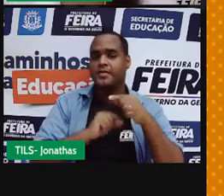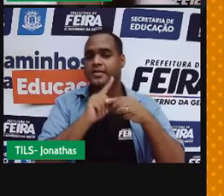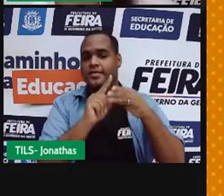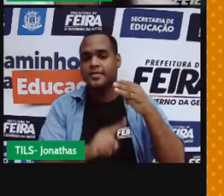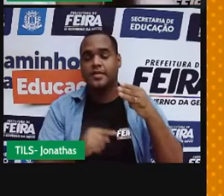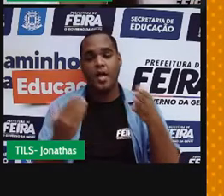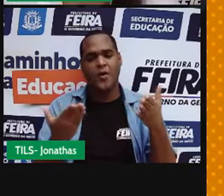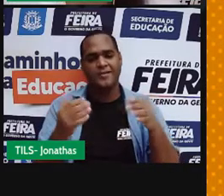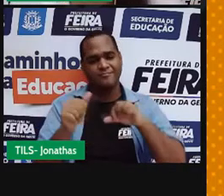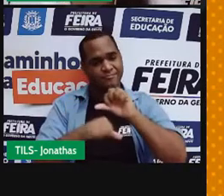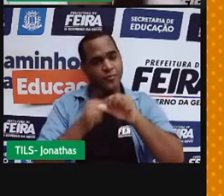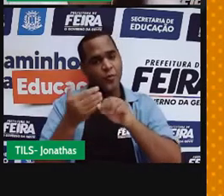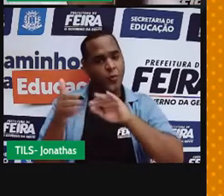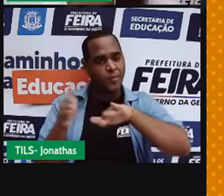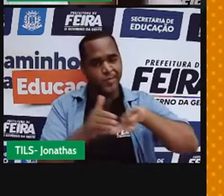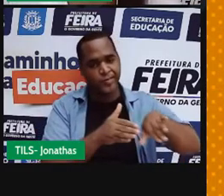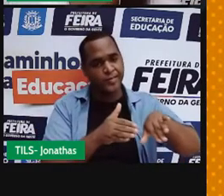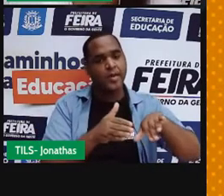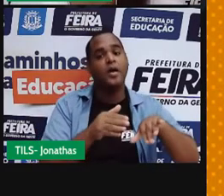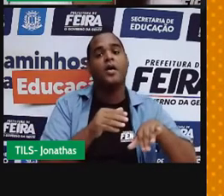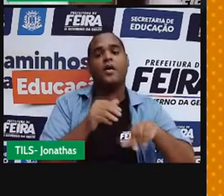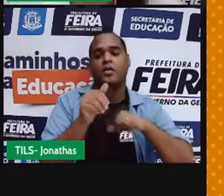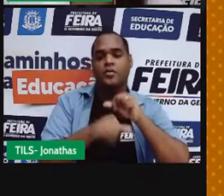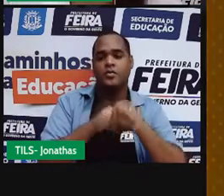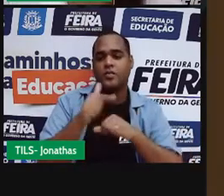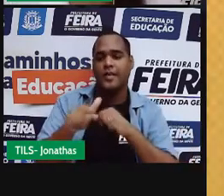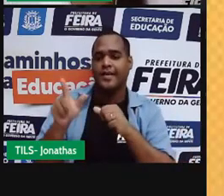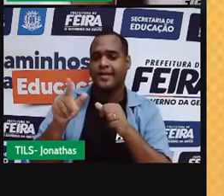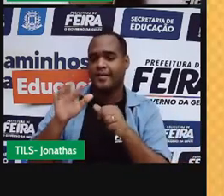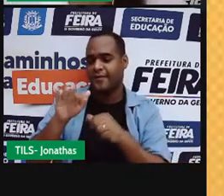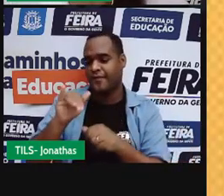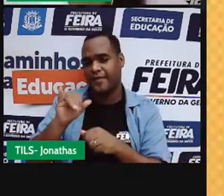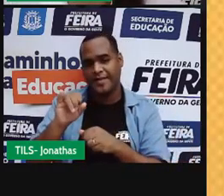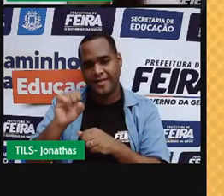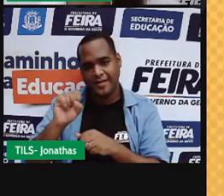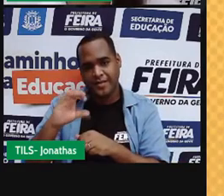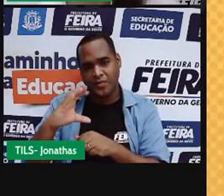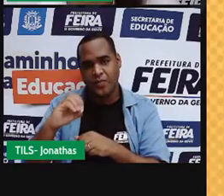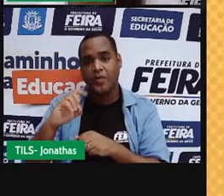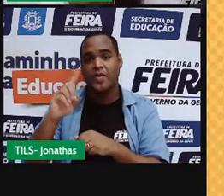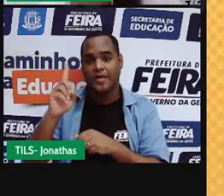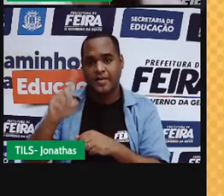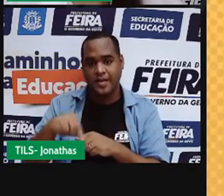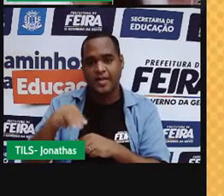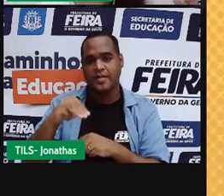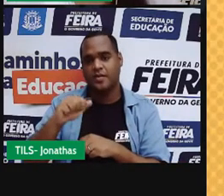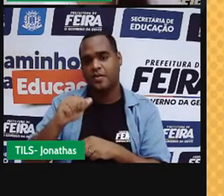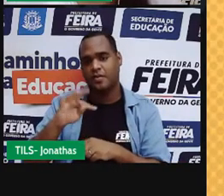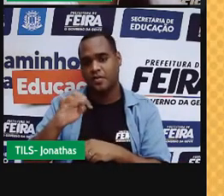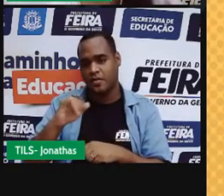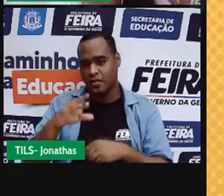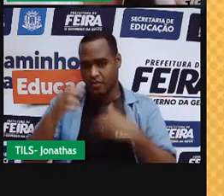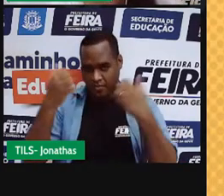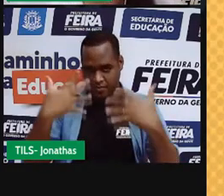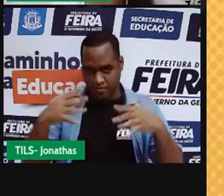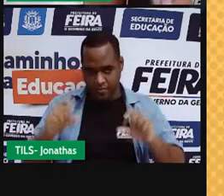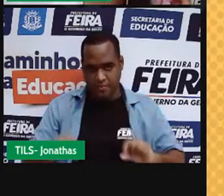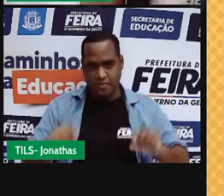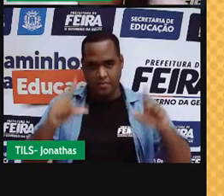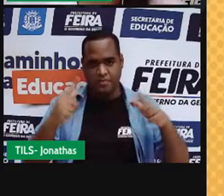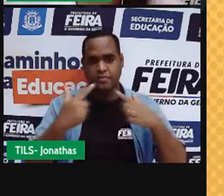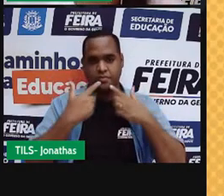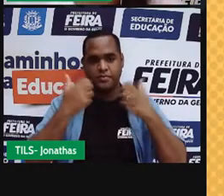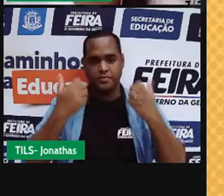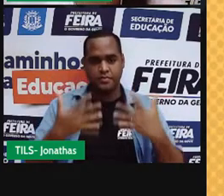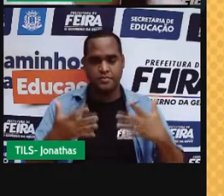agora a gente vai falar sobre as mudanças de estado físico da matéria. E eu trouxe esse quadro aqui para explicar para vocês de um jeito mais